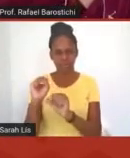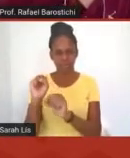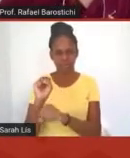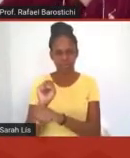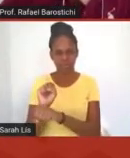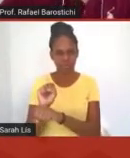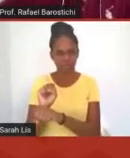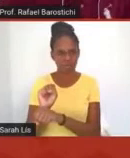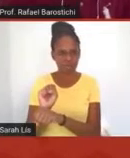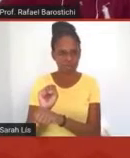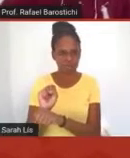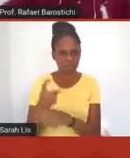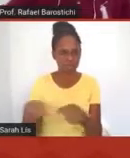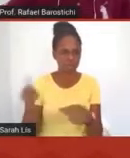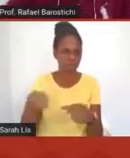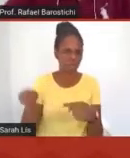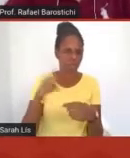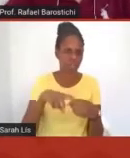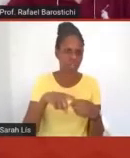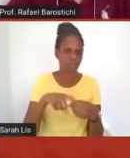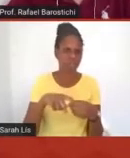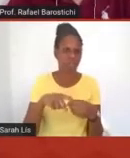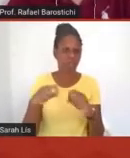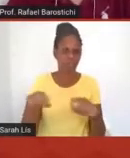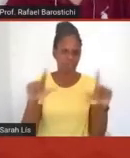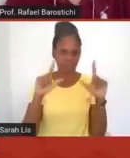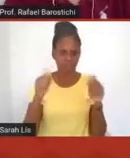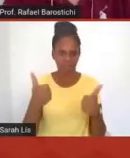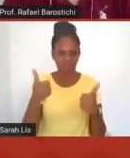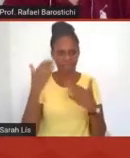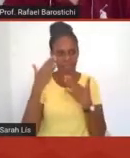Pode voltar para a apresentação, muito obrigado.